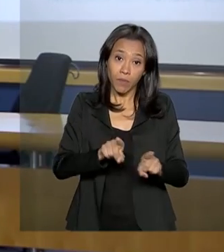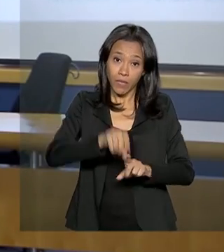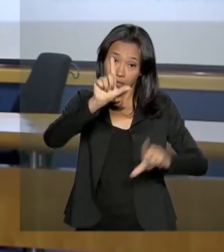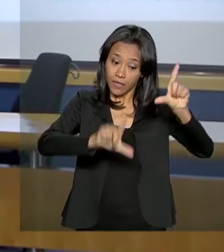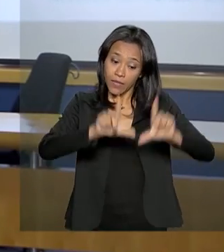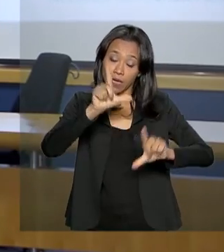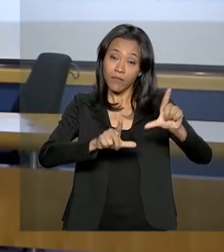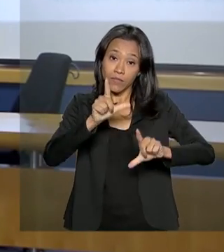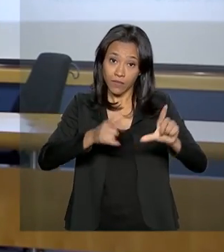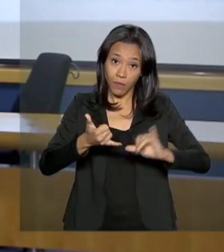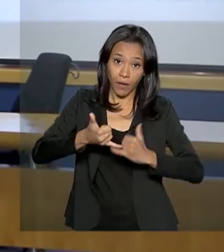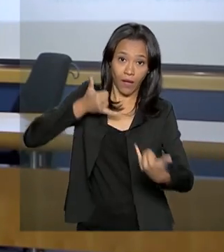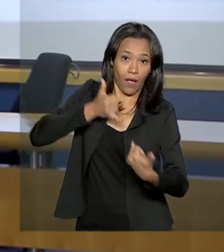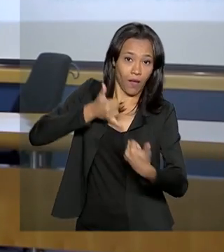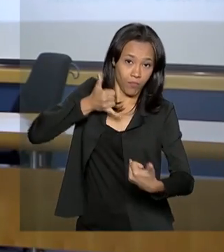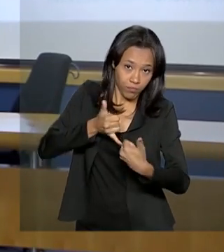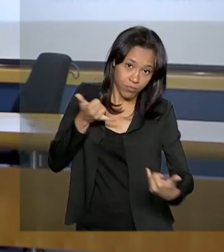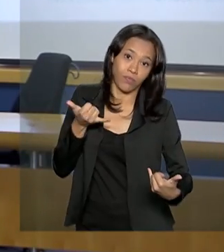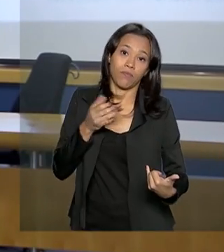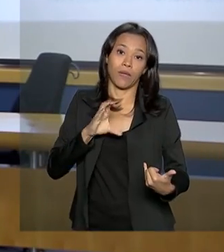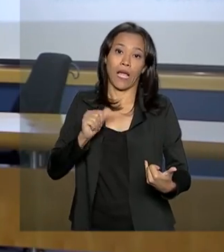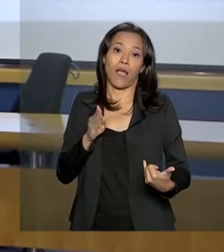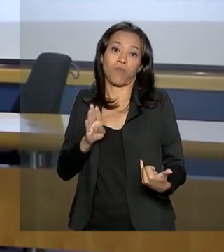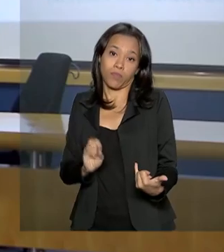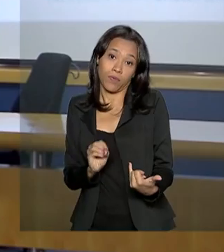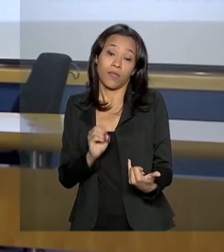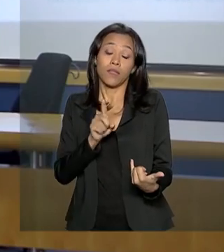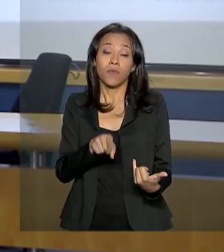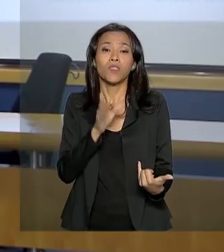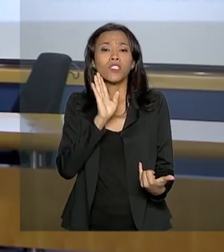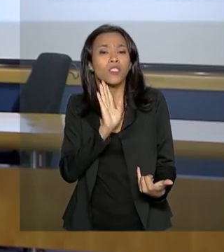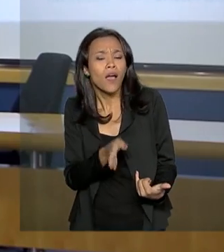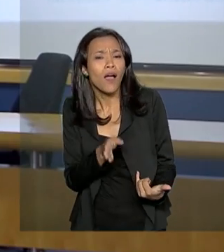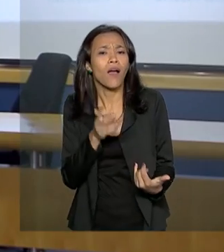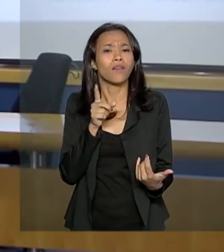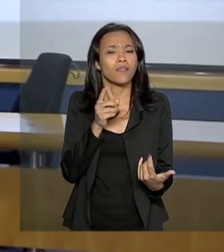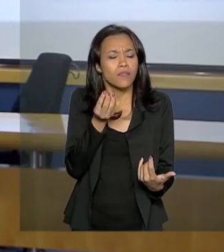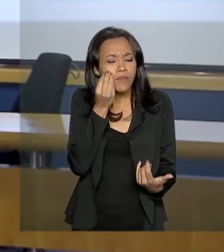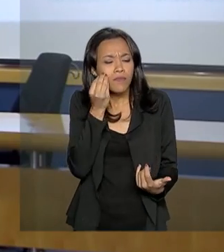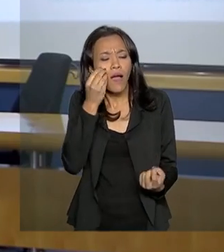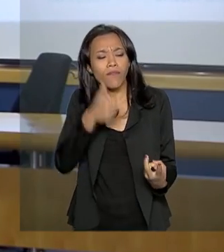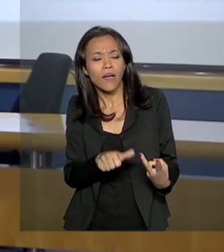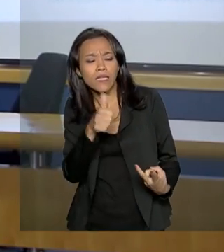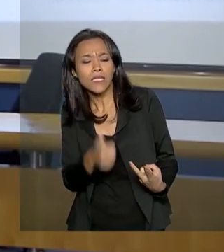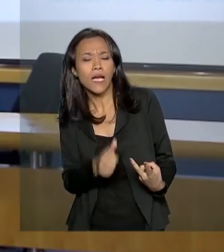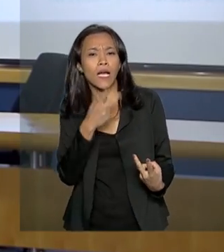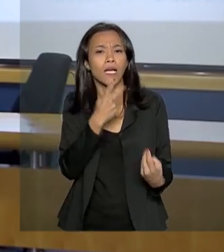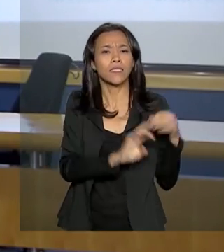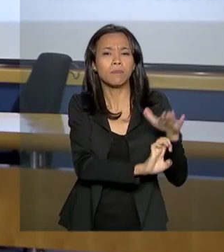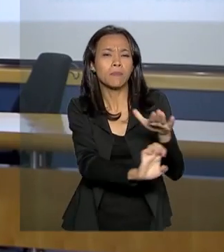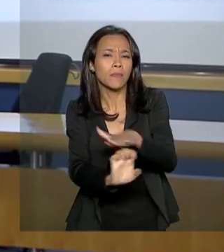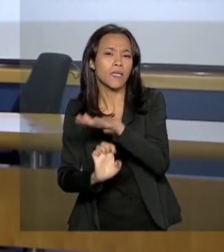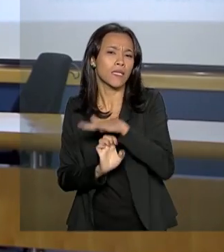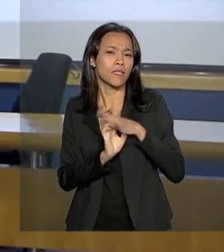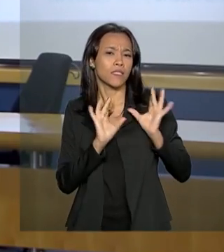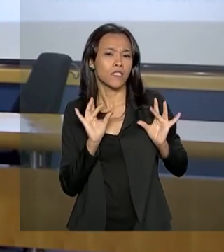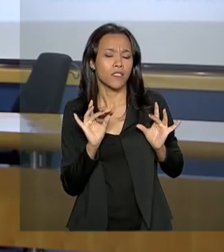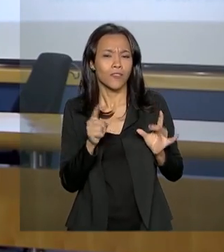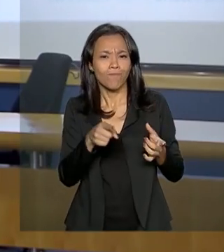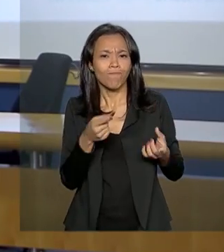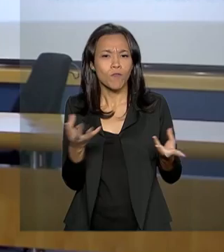avaliadas a satisfação geral do consumidor com a sua prestadora e também sua percepção de qualidade